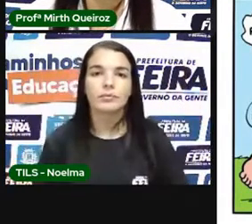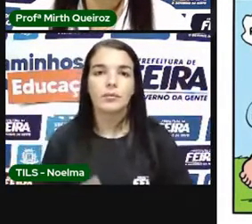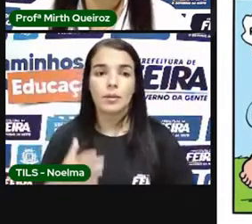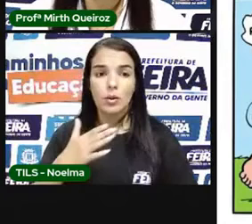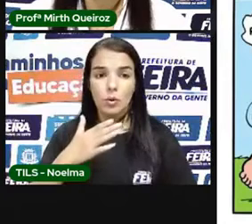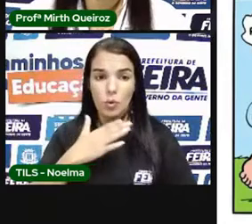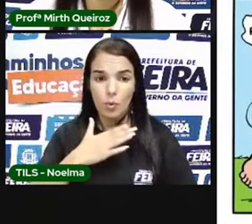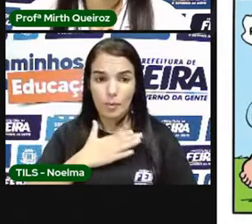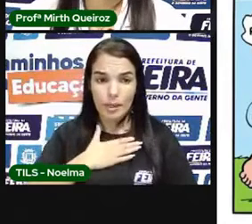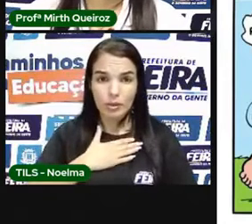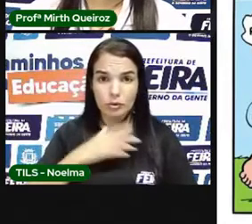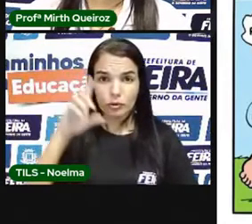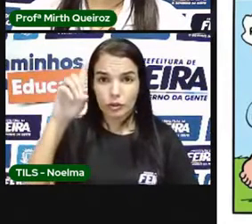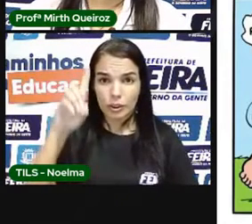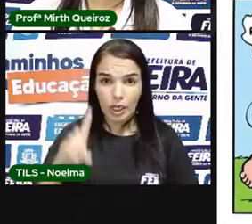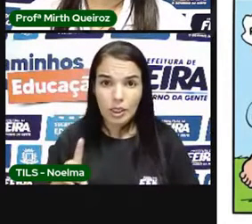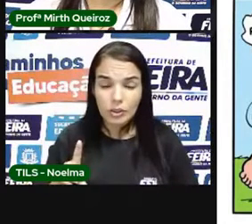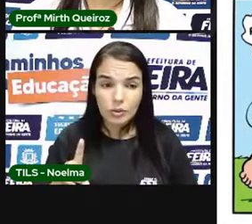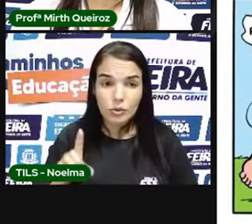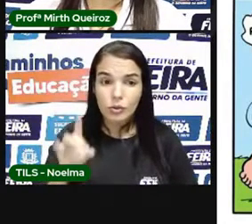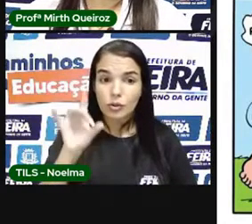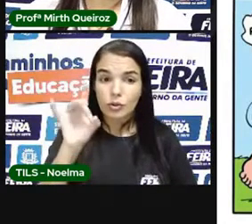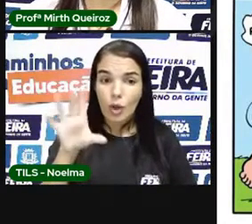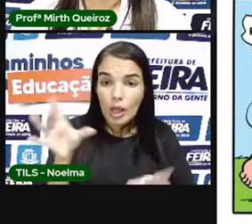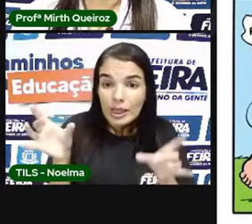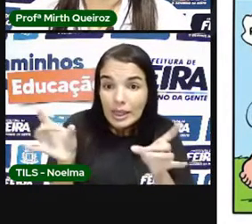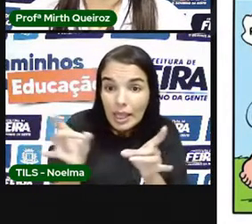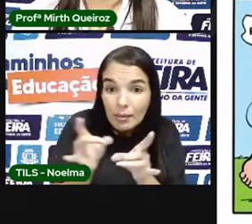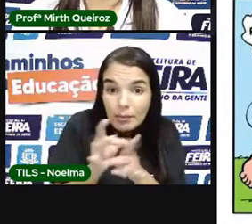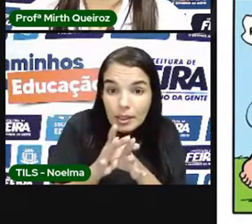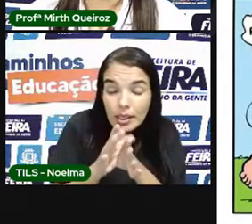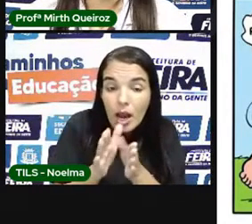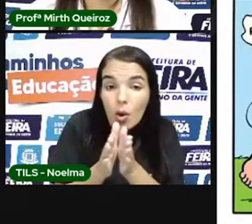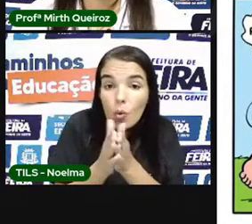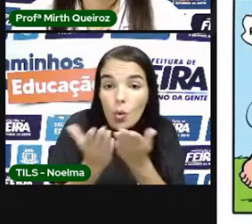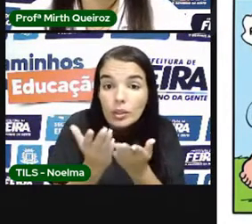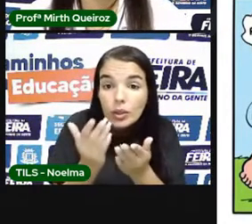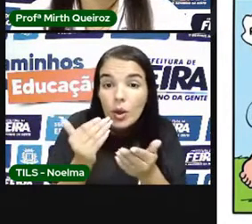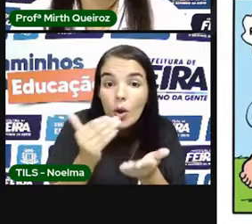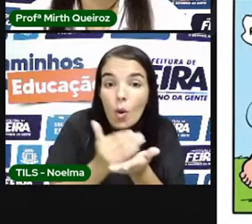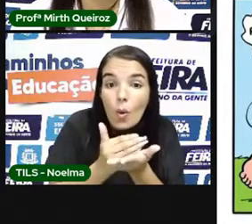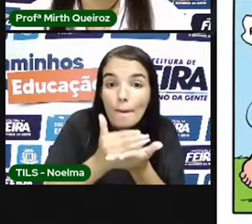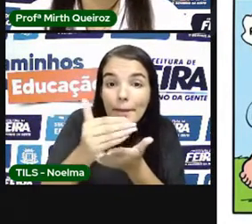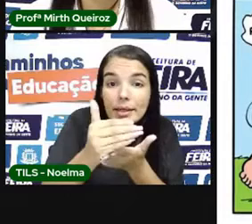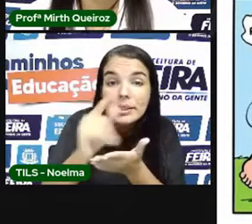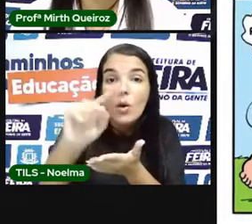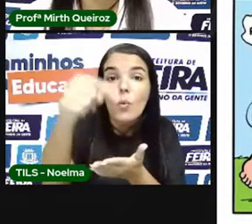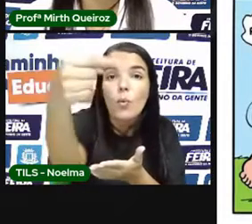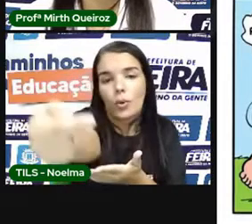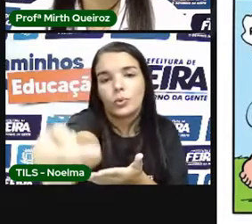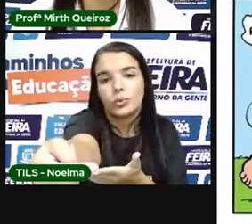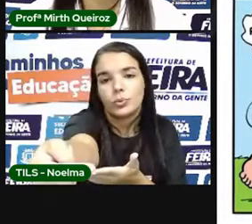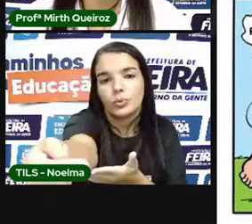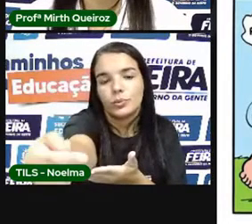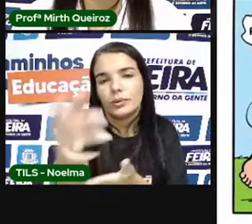Tudo Tudo Todas As riquezas Tudo Que eu posso Aproveitar Ou retirar Da natureza Agora